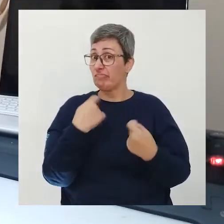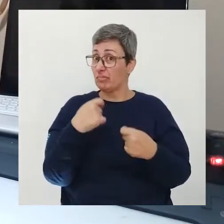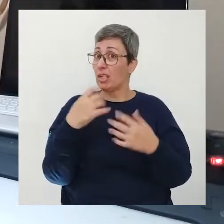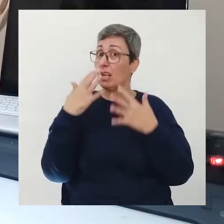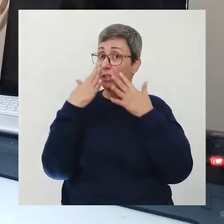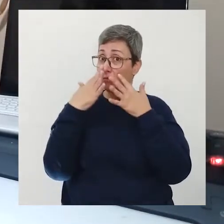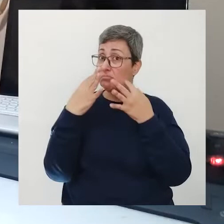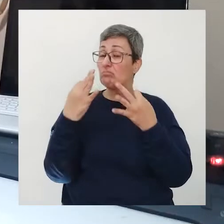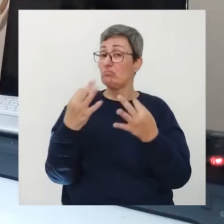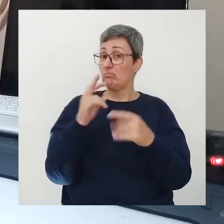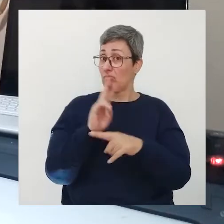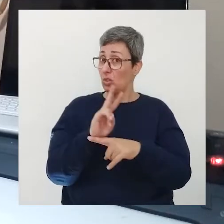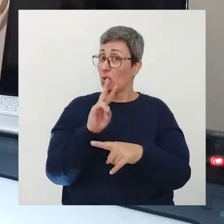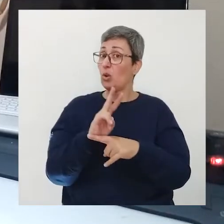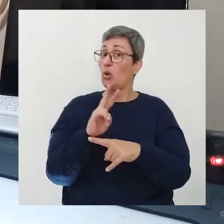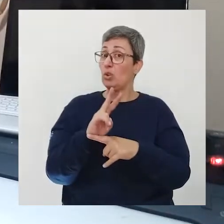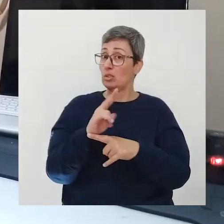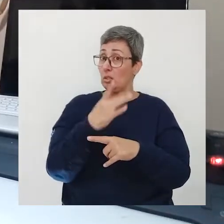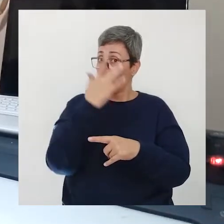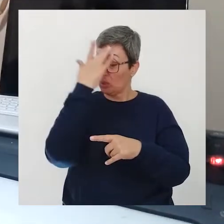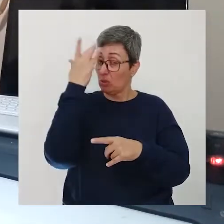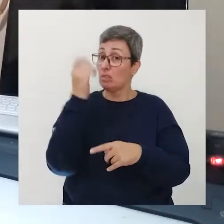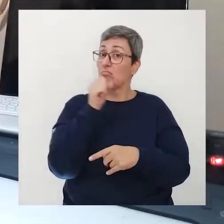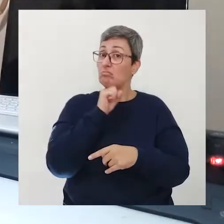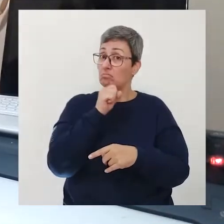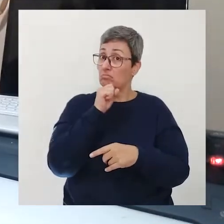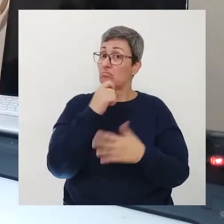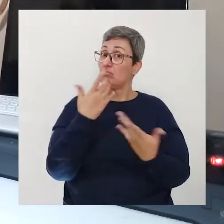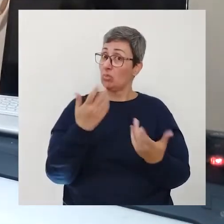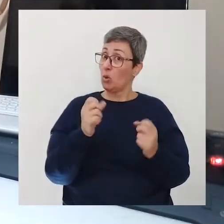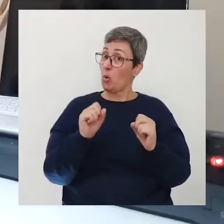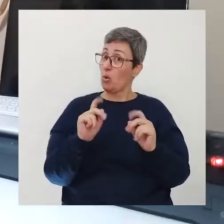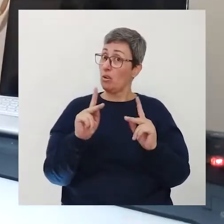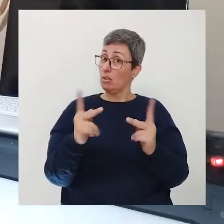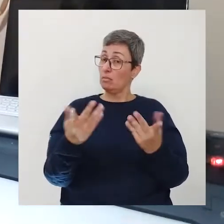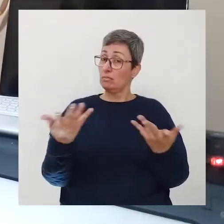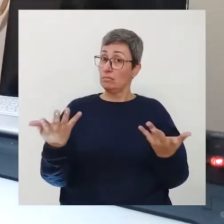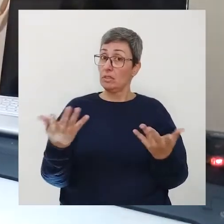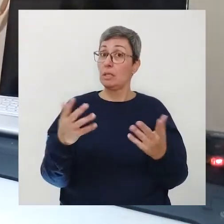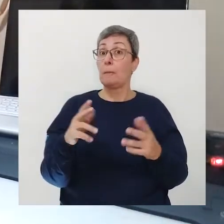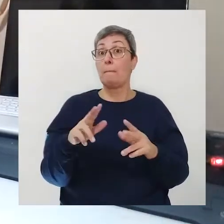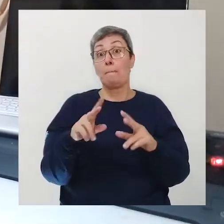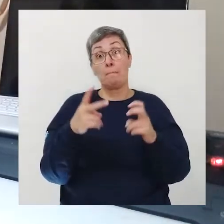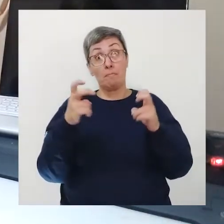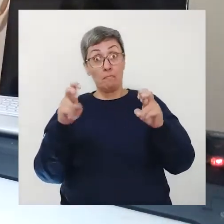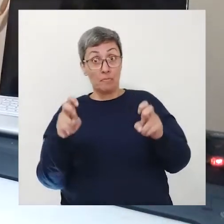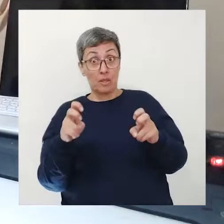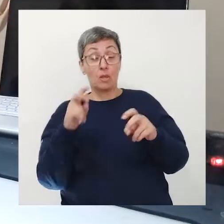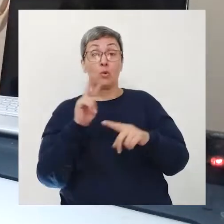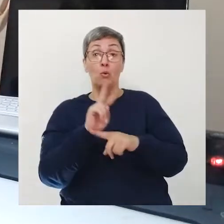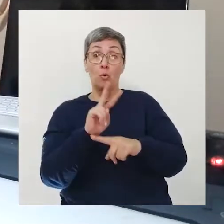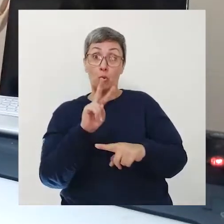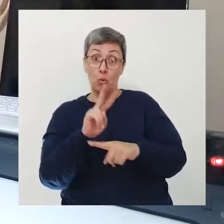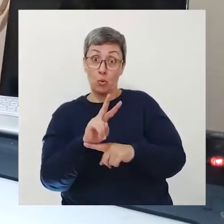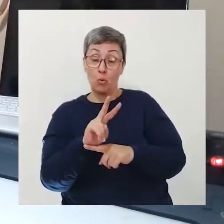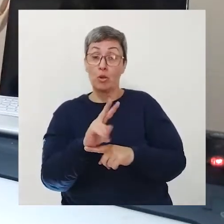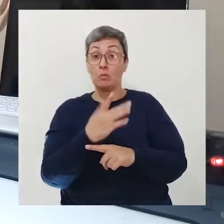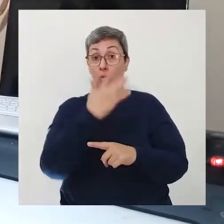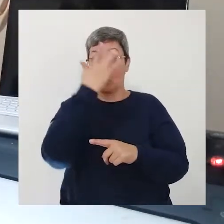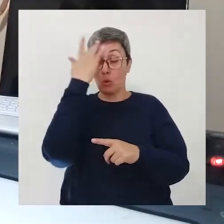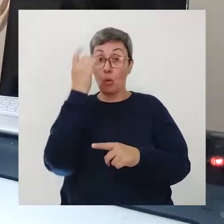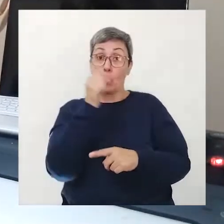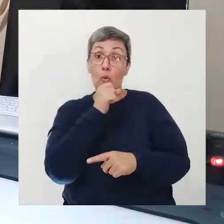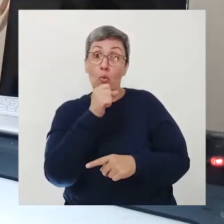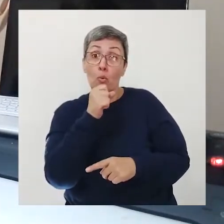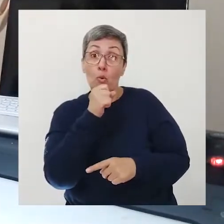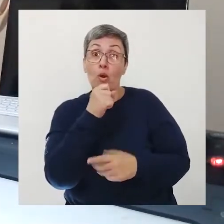prestar atenção e cuidar mais dos nossos idosos E por falar em cuidar dos